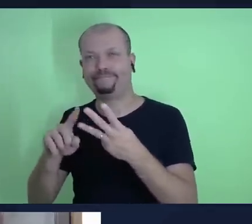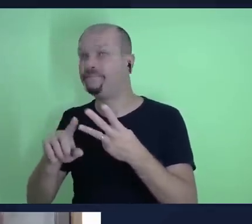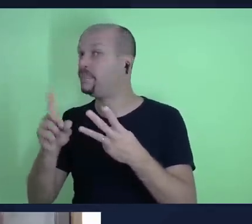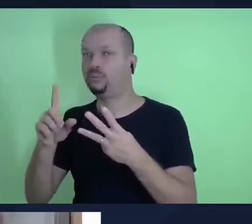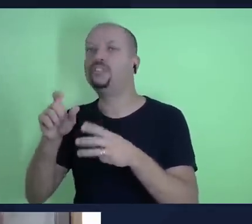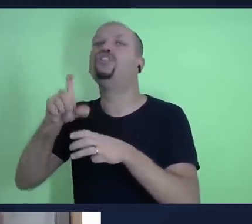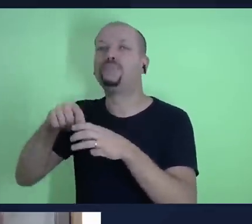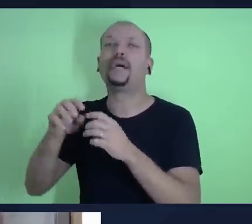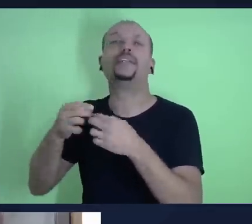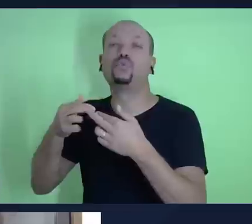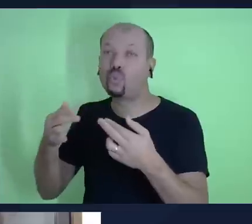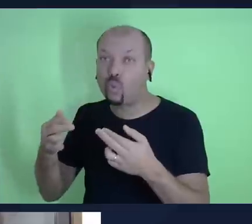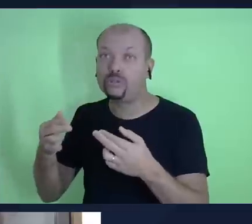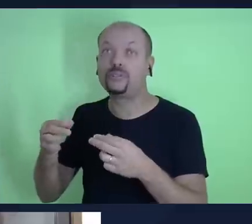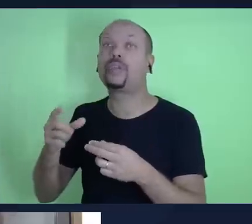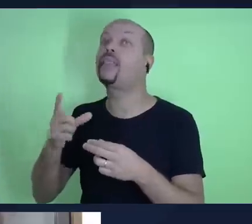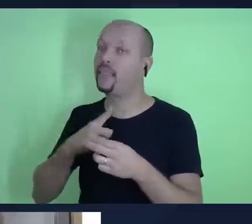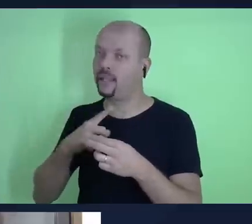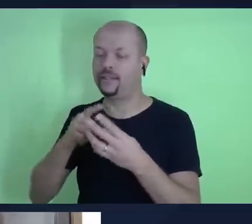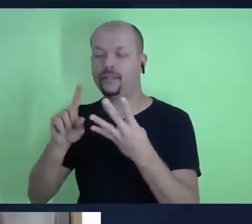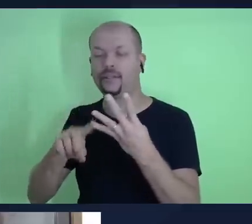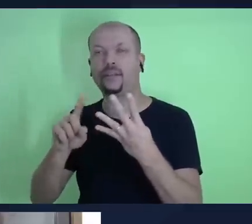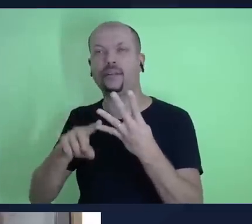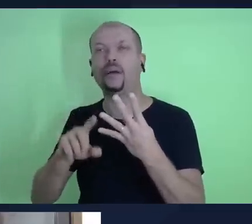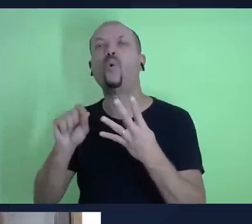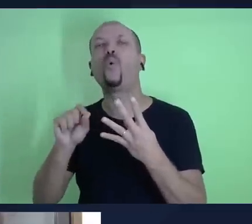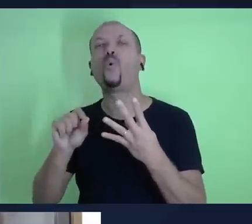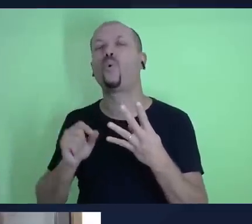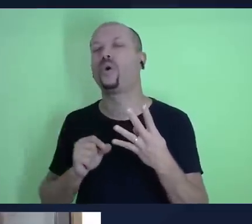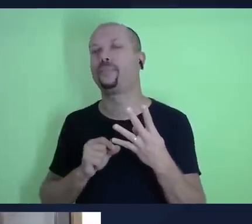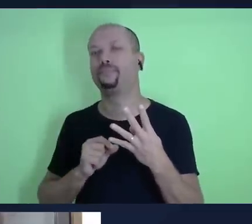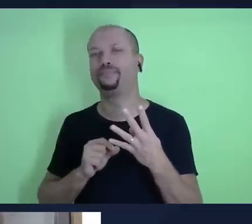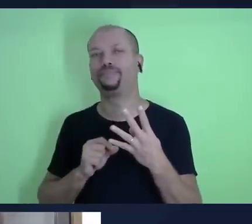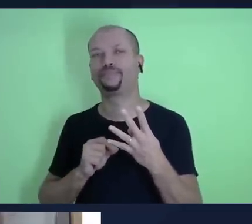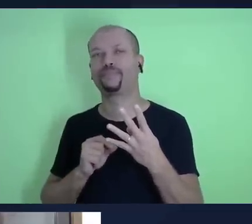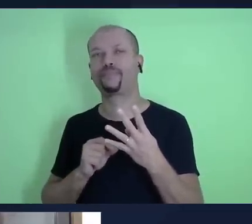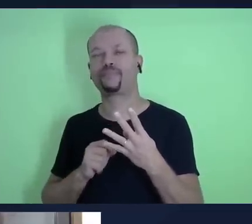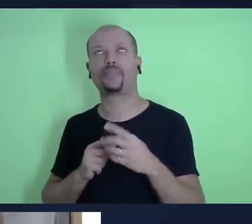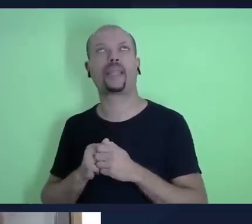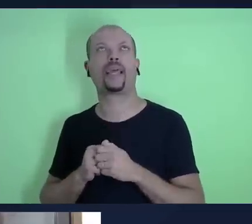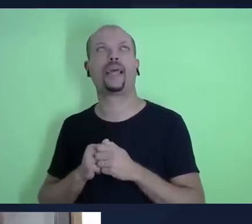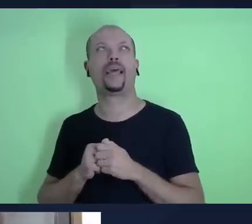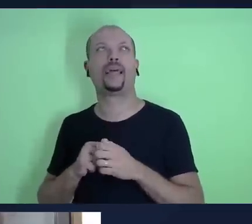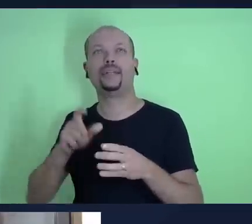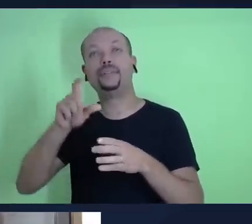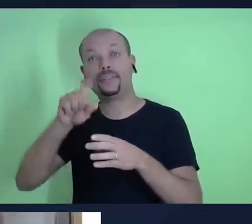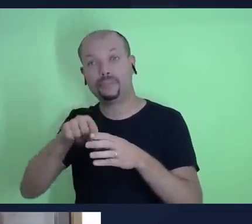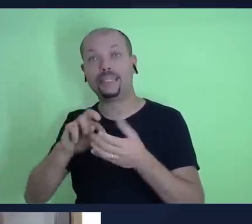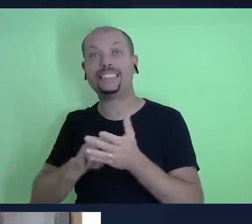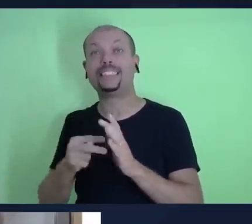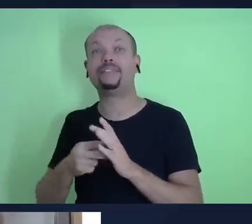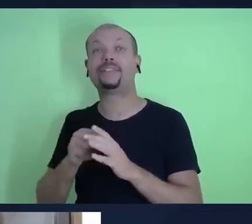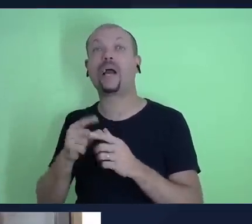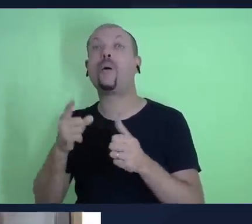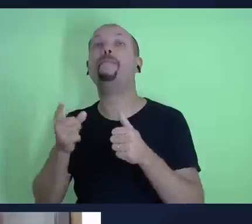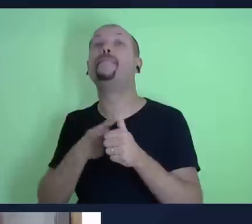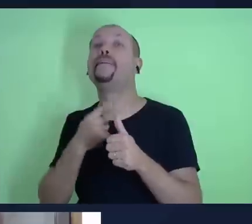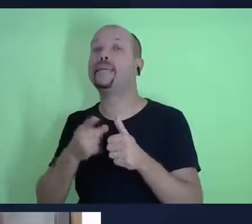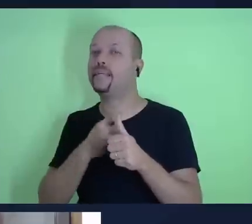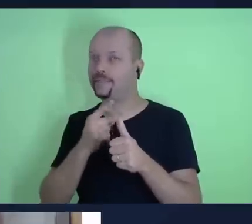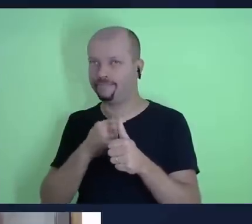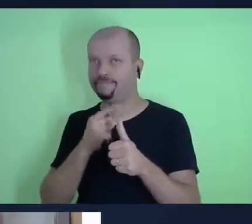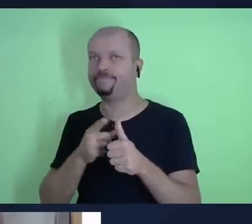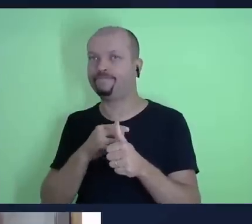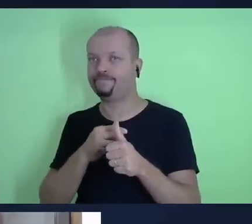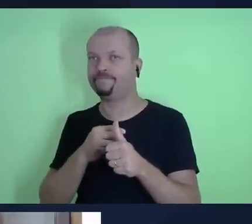importante dessa história é que o ato de dizimar ele deve ser o primeiro quando a gente